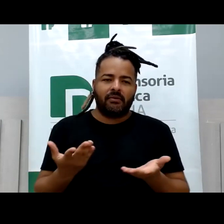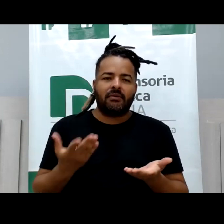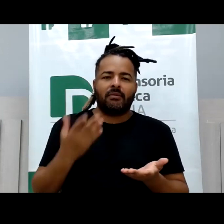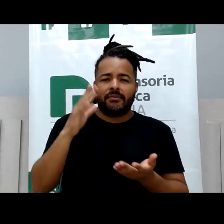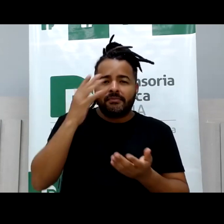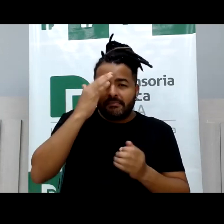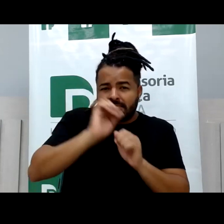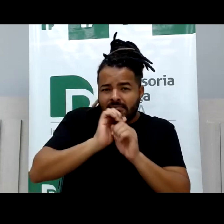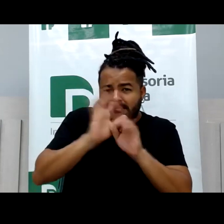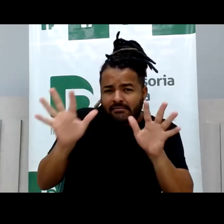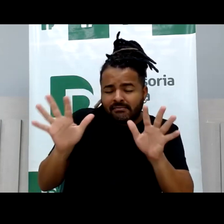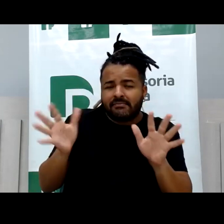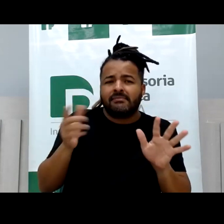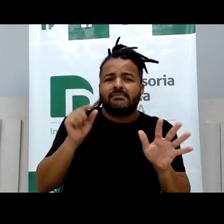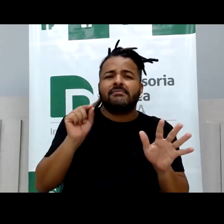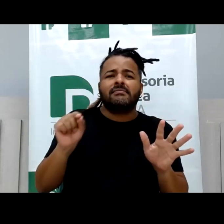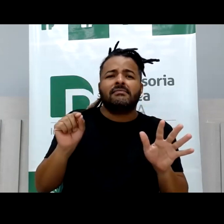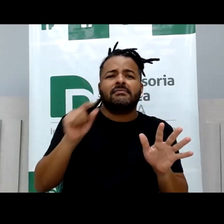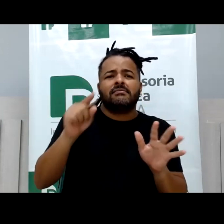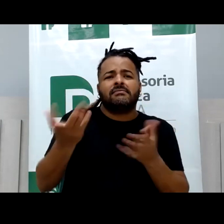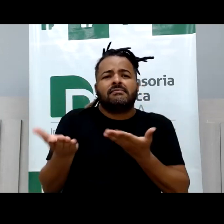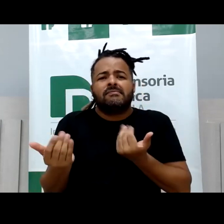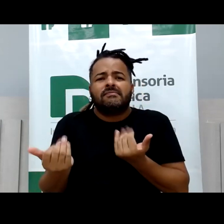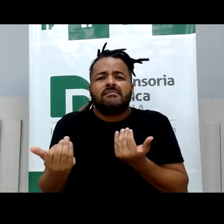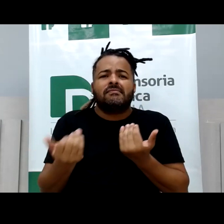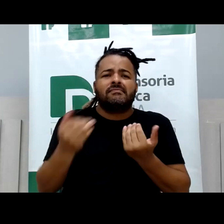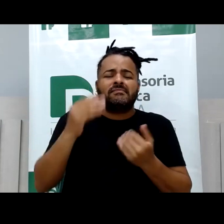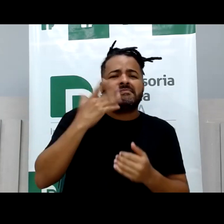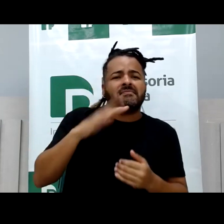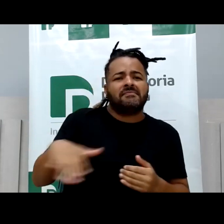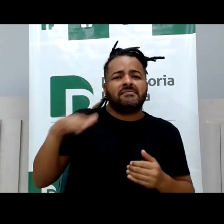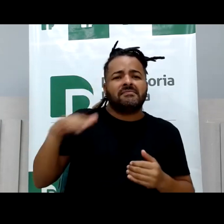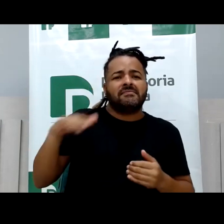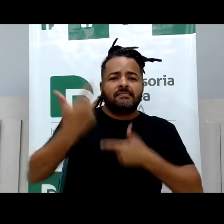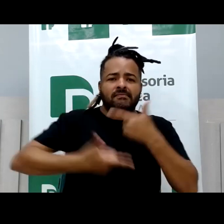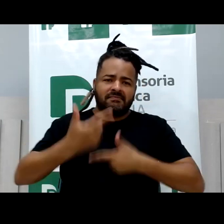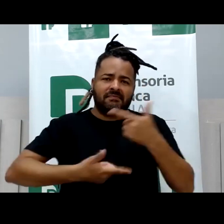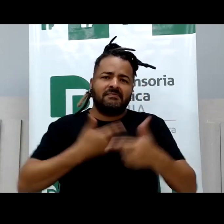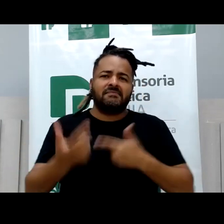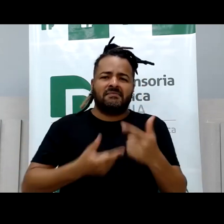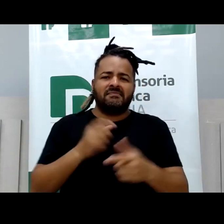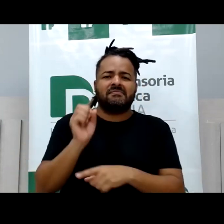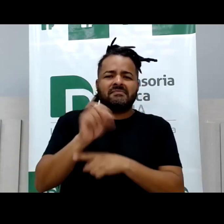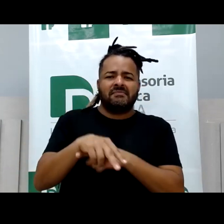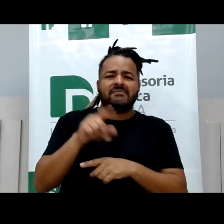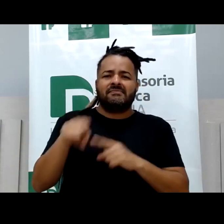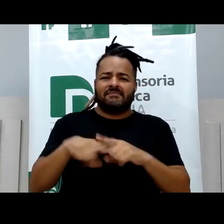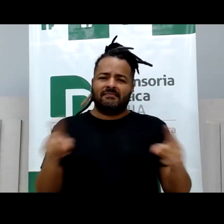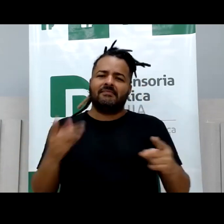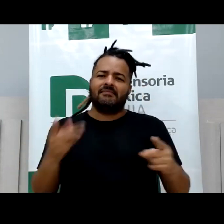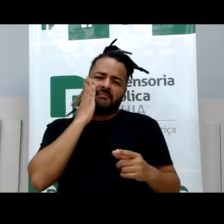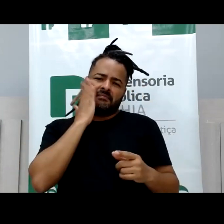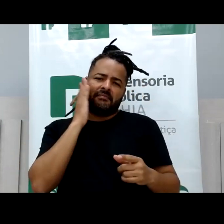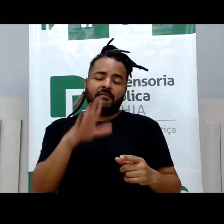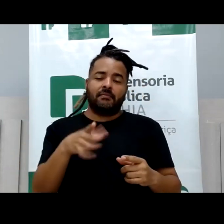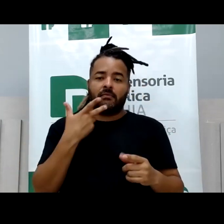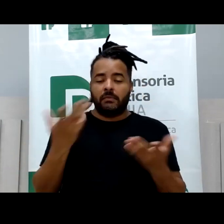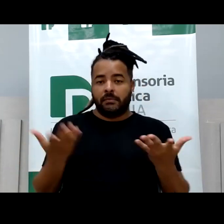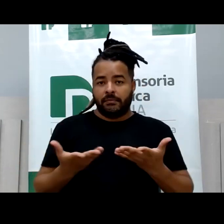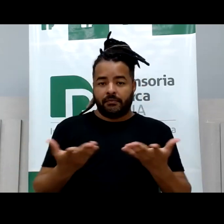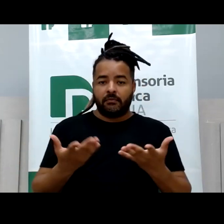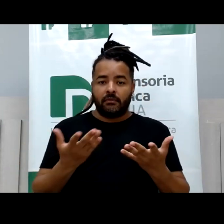desse entendimento, né? Que é algo novo, que a gente sabe que é uma realidade nossa, que está aí batendo as portas do judiciário.